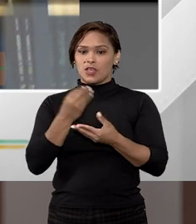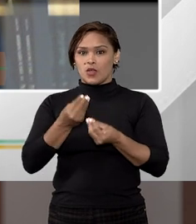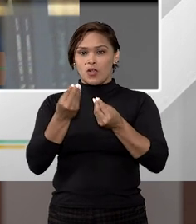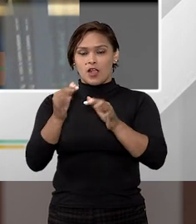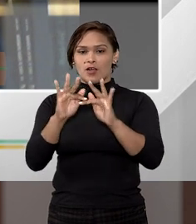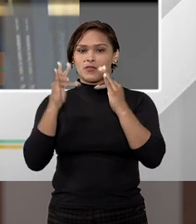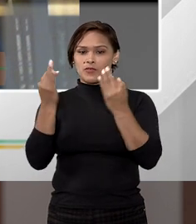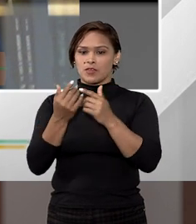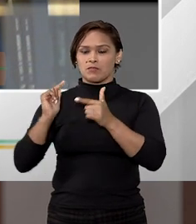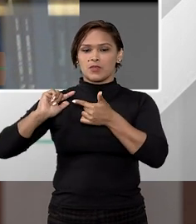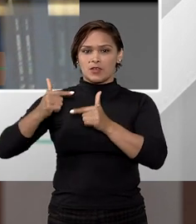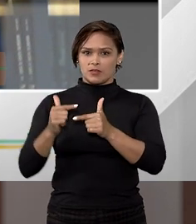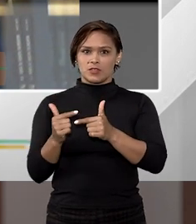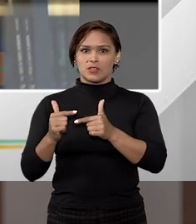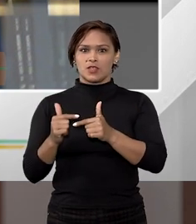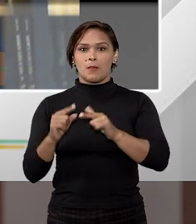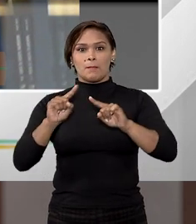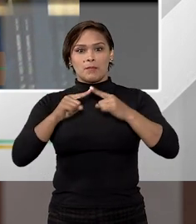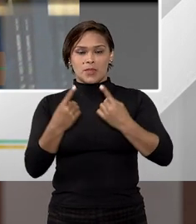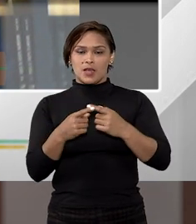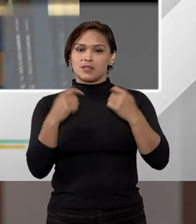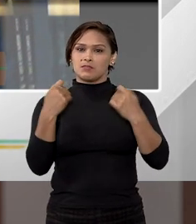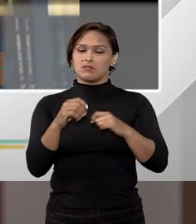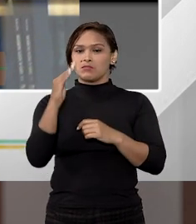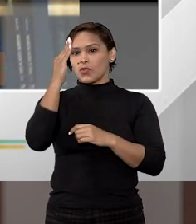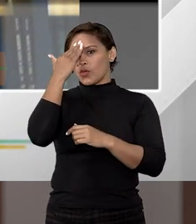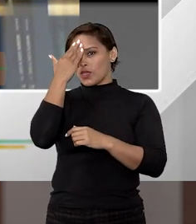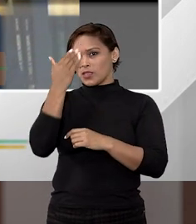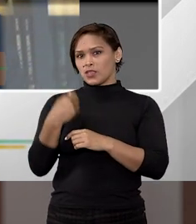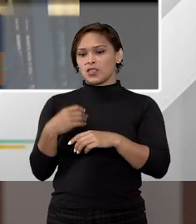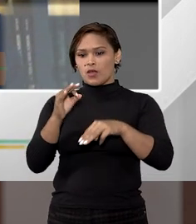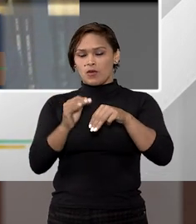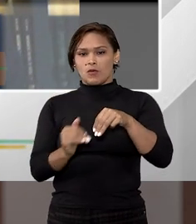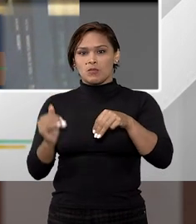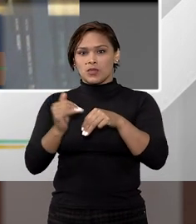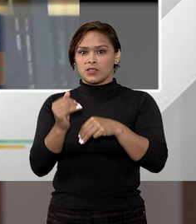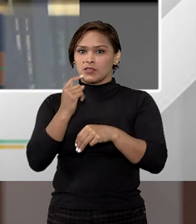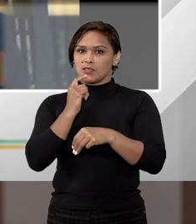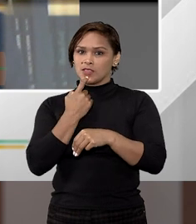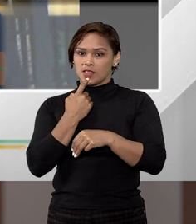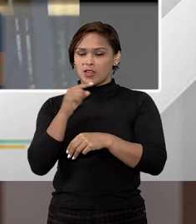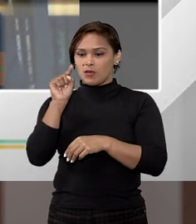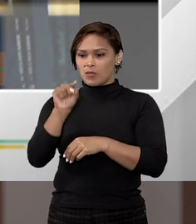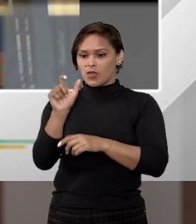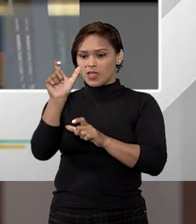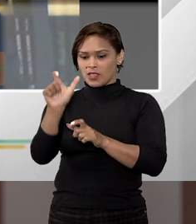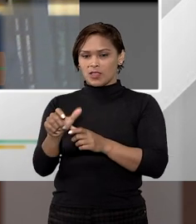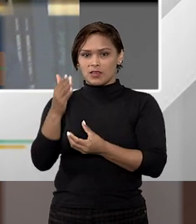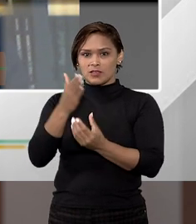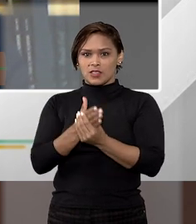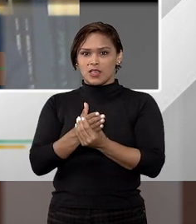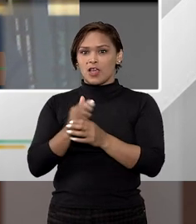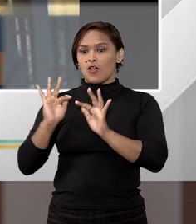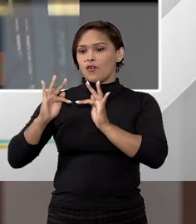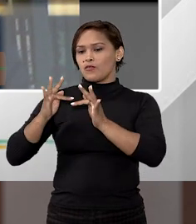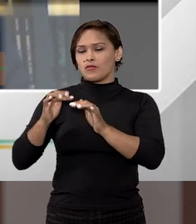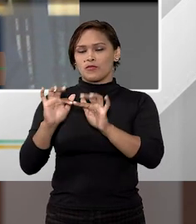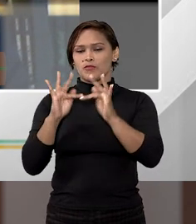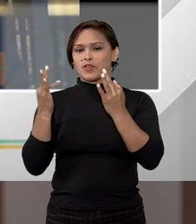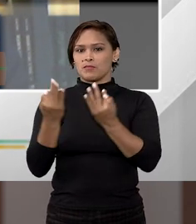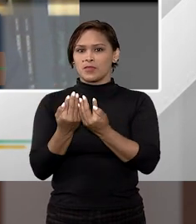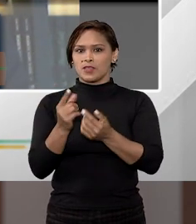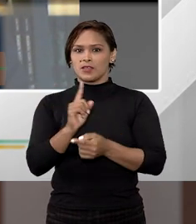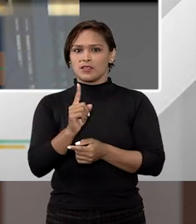o bem de família é convencional. Contudo, o que entendeu o ministro foi que, nesse caso, a gente não está falando de bem de família